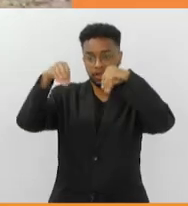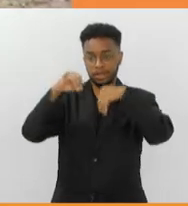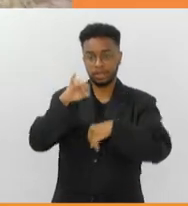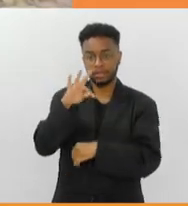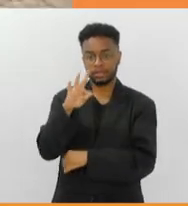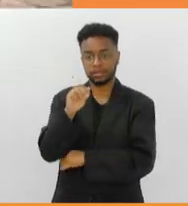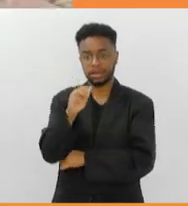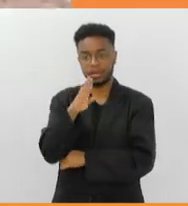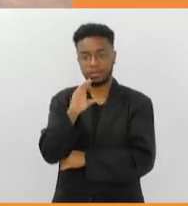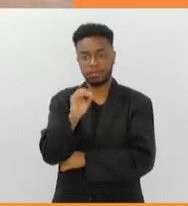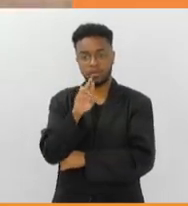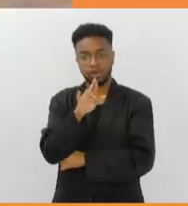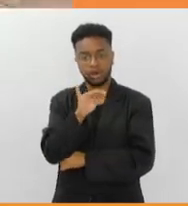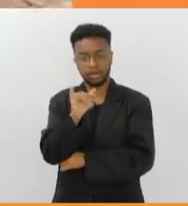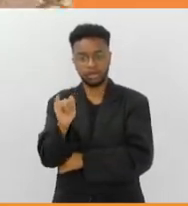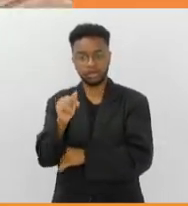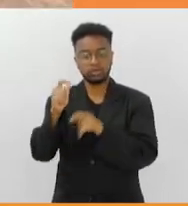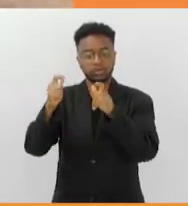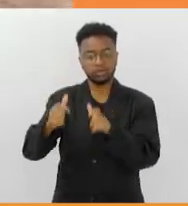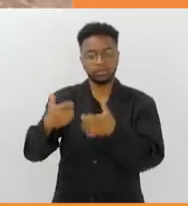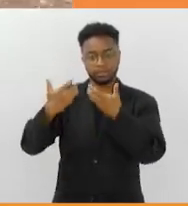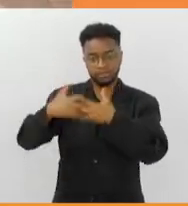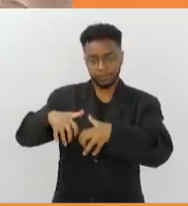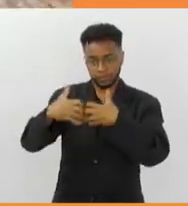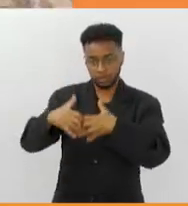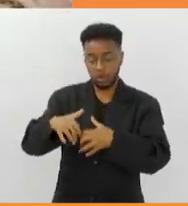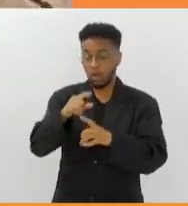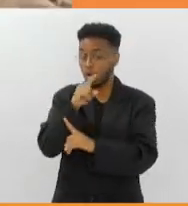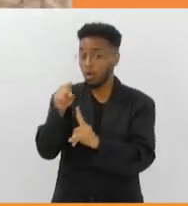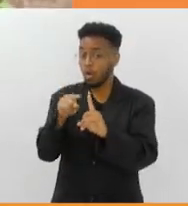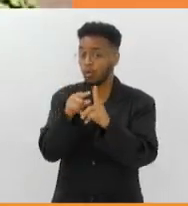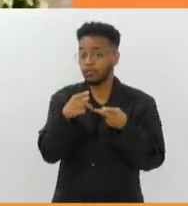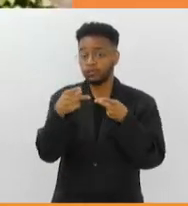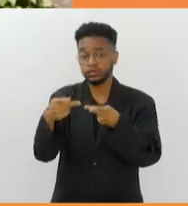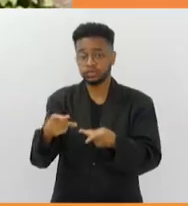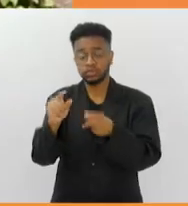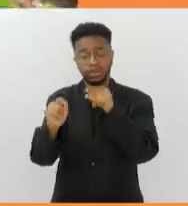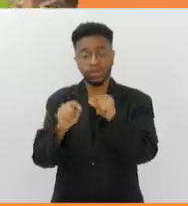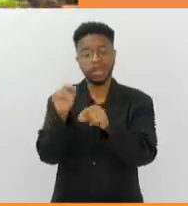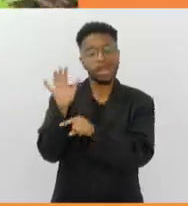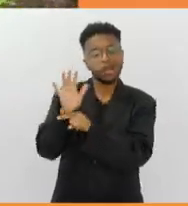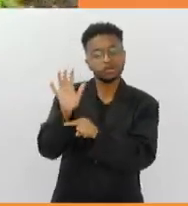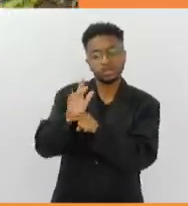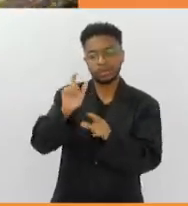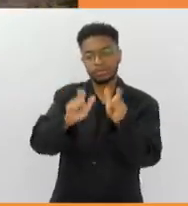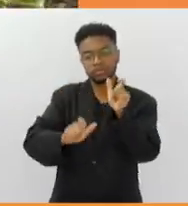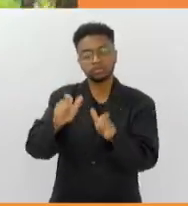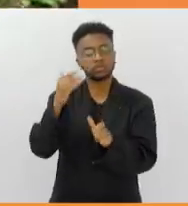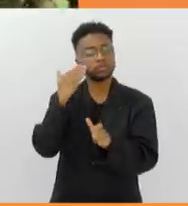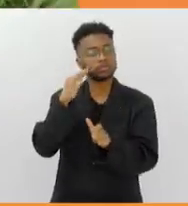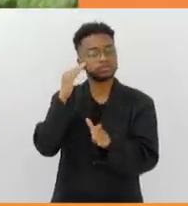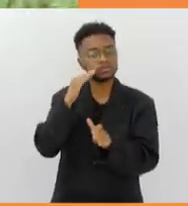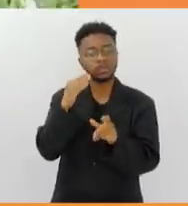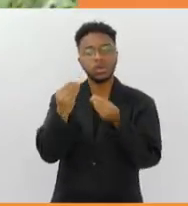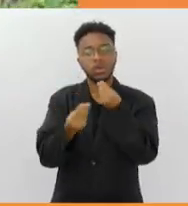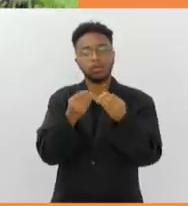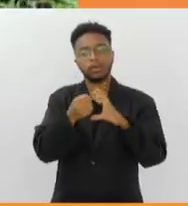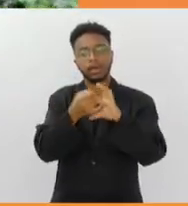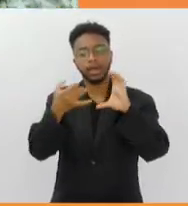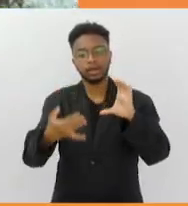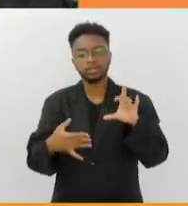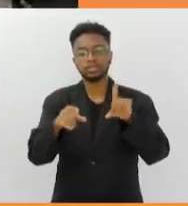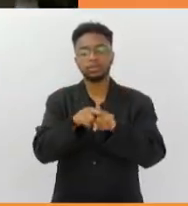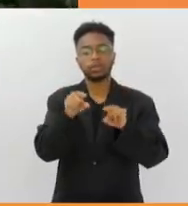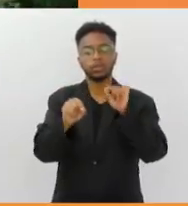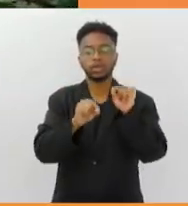Itaboraí, em Petrópolis. O objetivo da visitação é ajudar as pessoas a compreenderem as características e